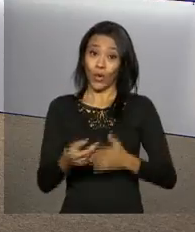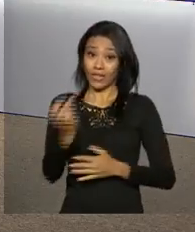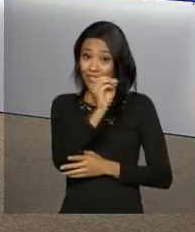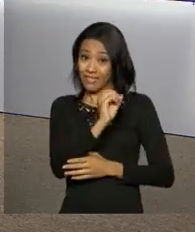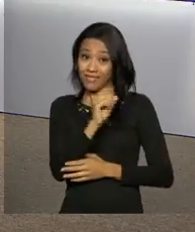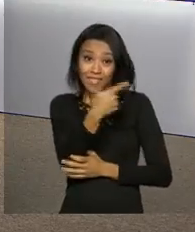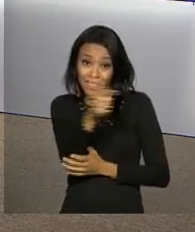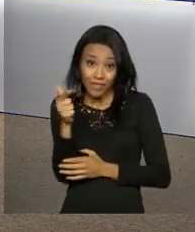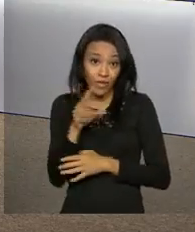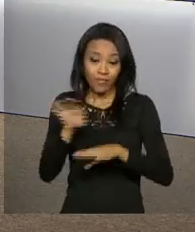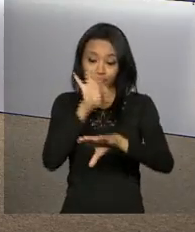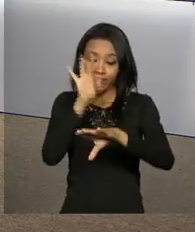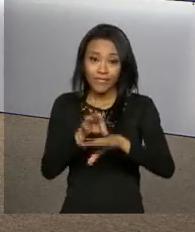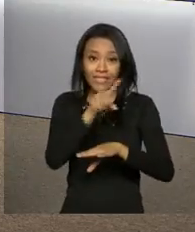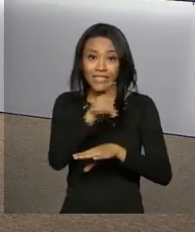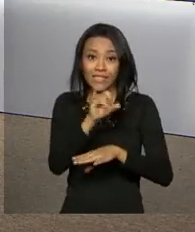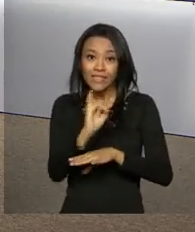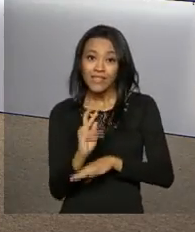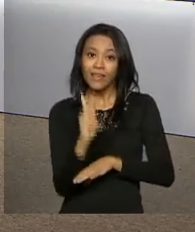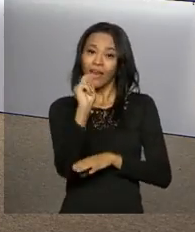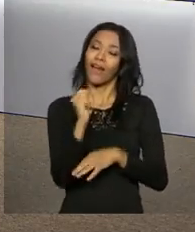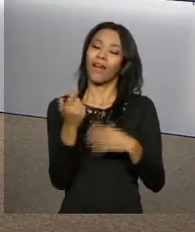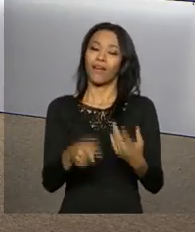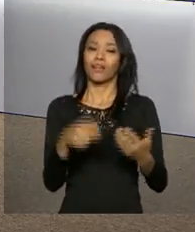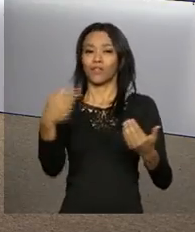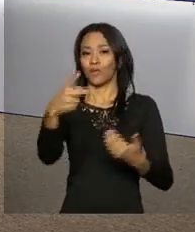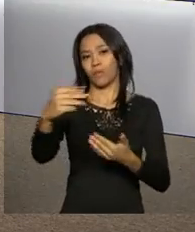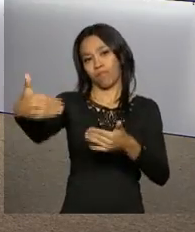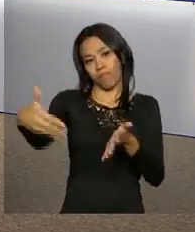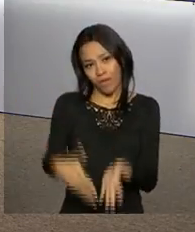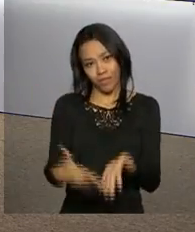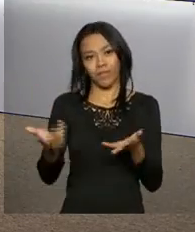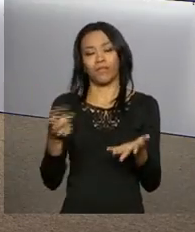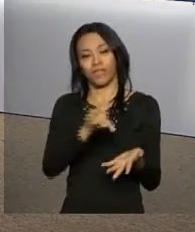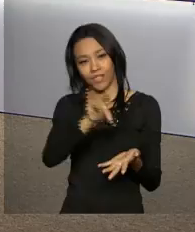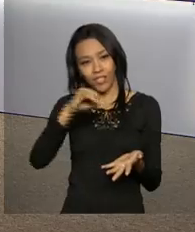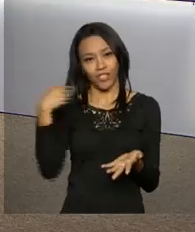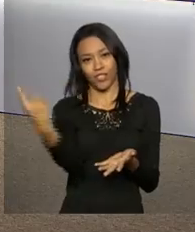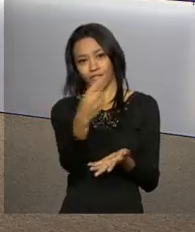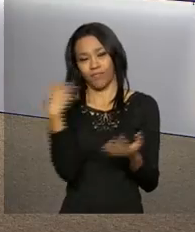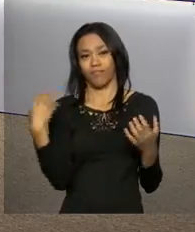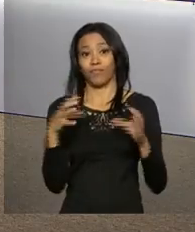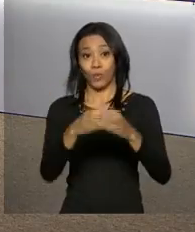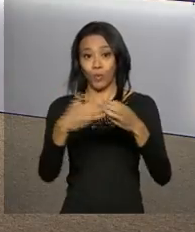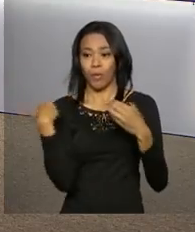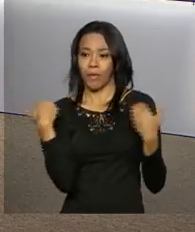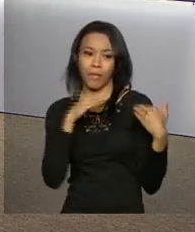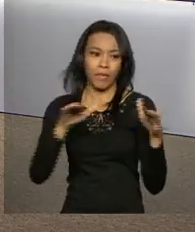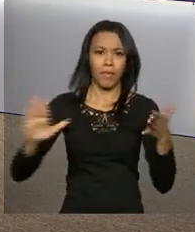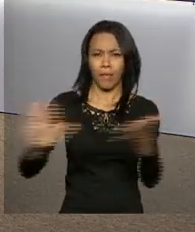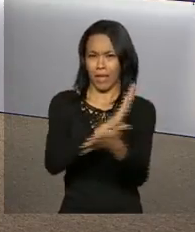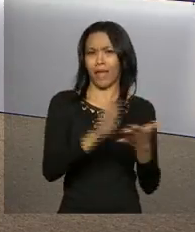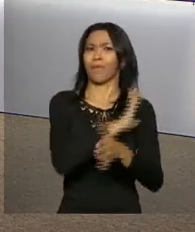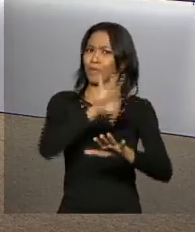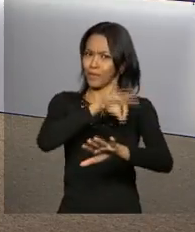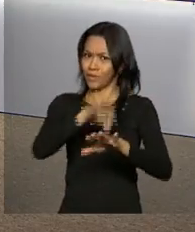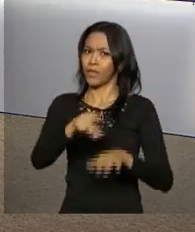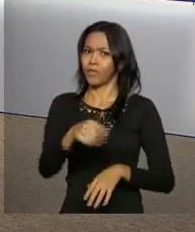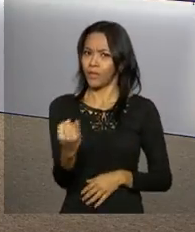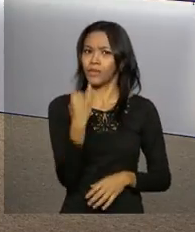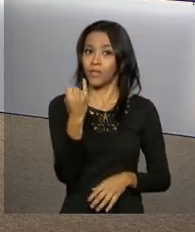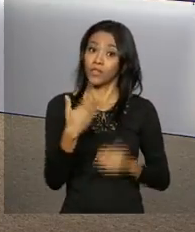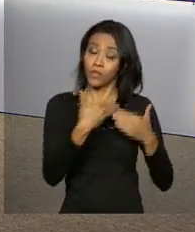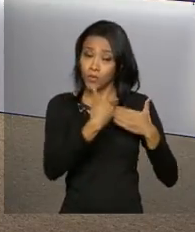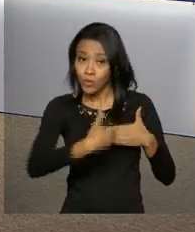nessas redes sociais. A sua participação nesse Dia Nacional de Mobilização da Educação contra o Zica é muito importante. Durante todo o dia, ao